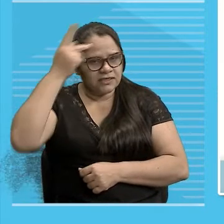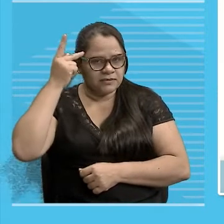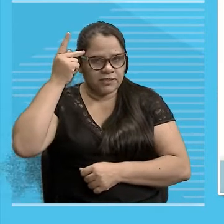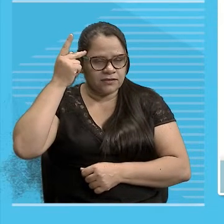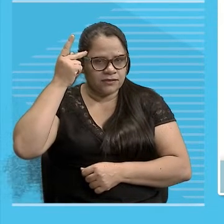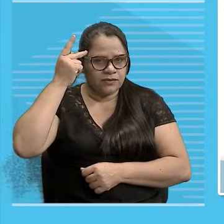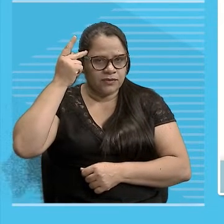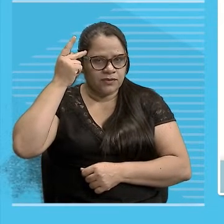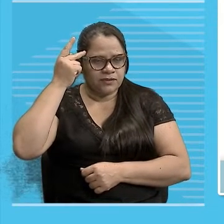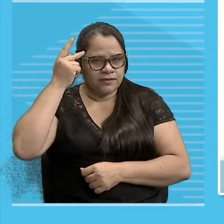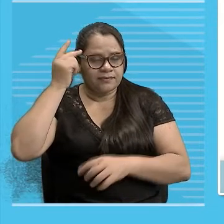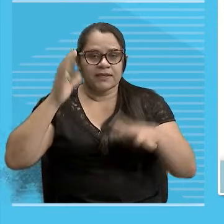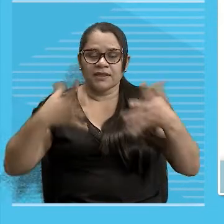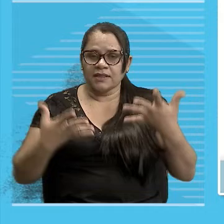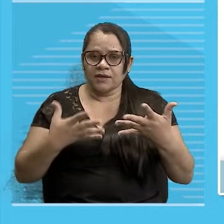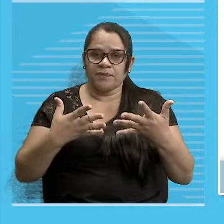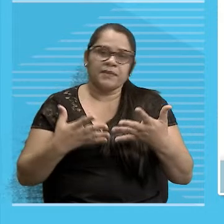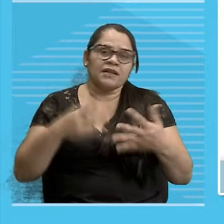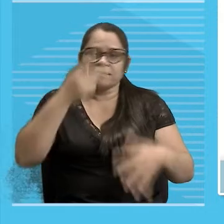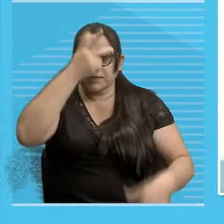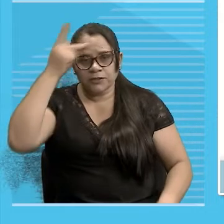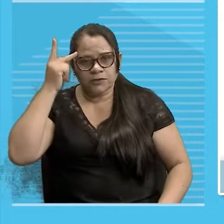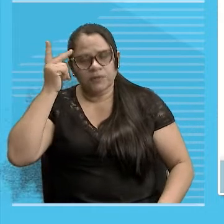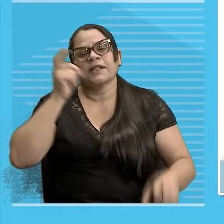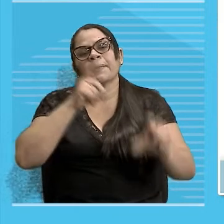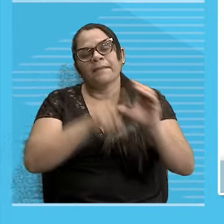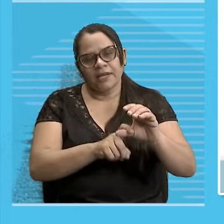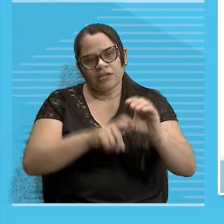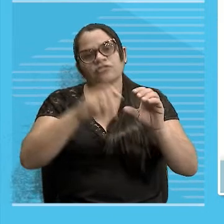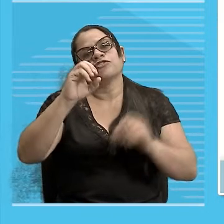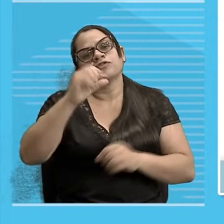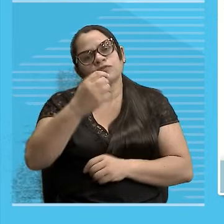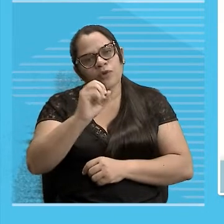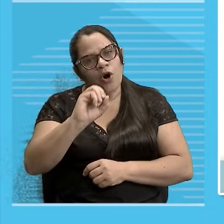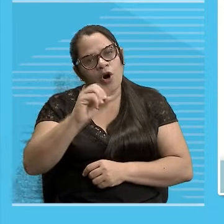manter